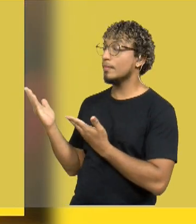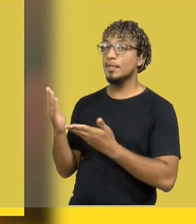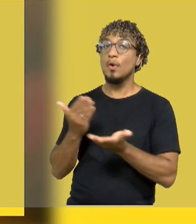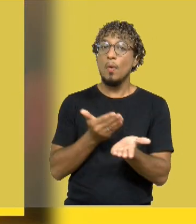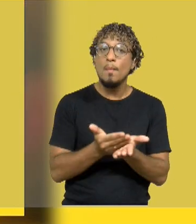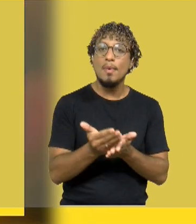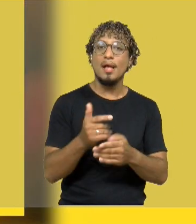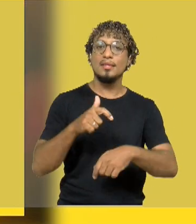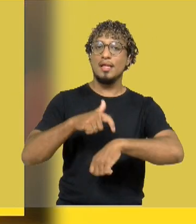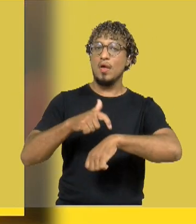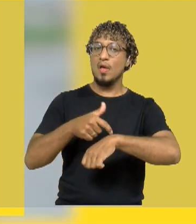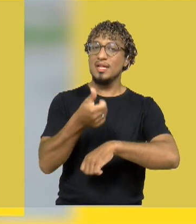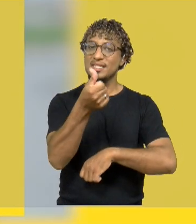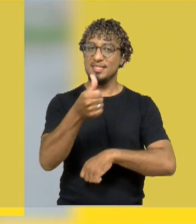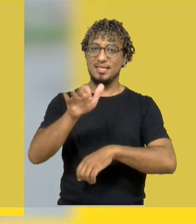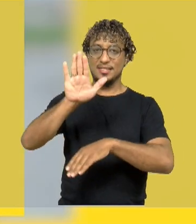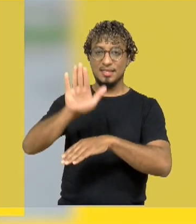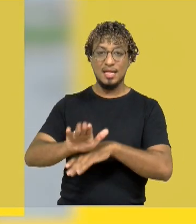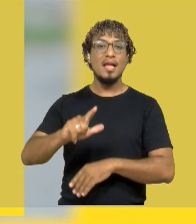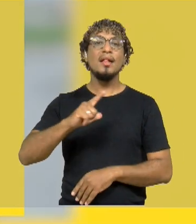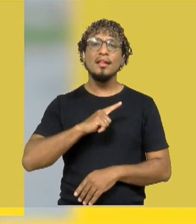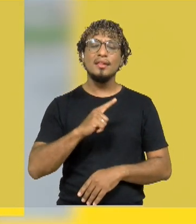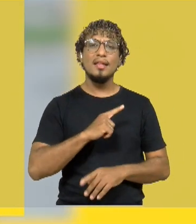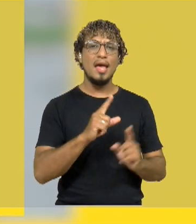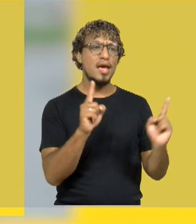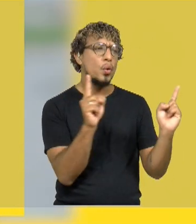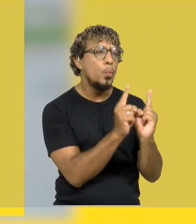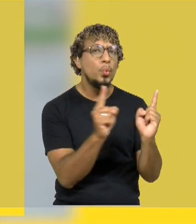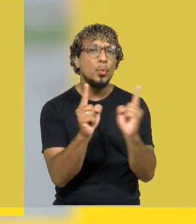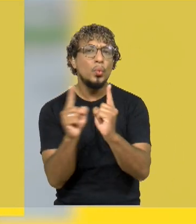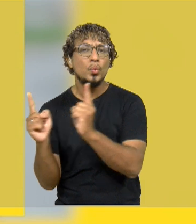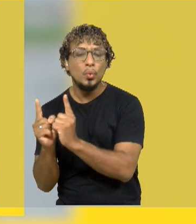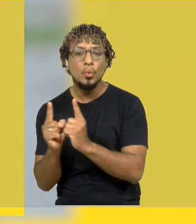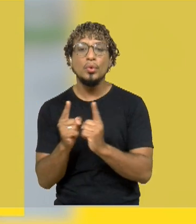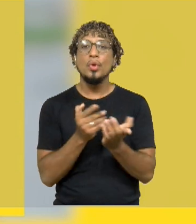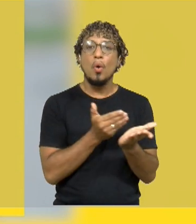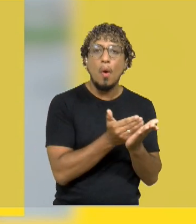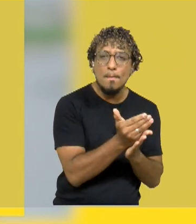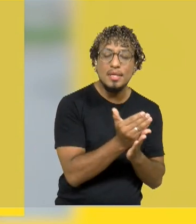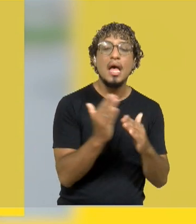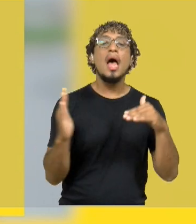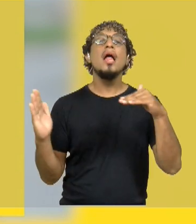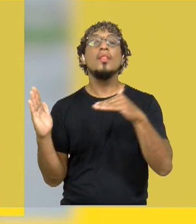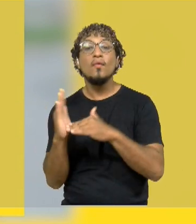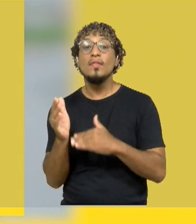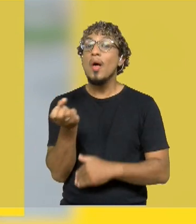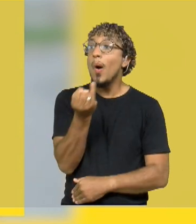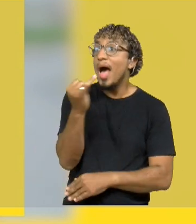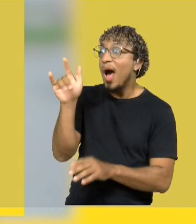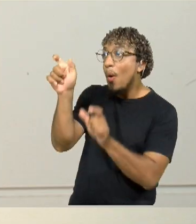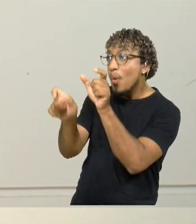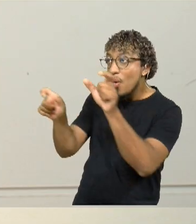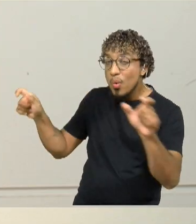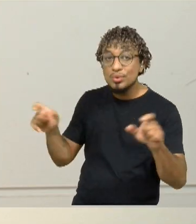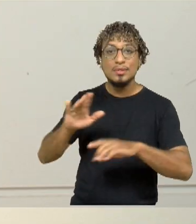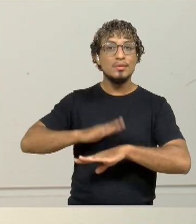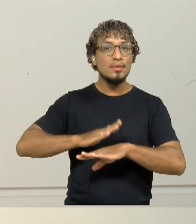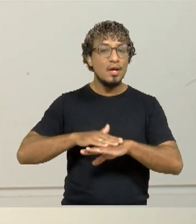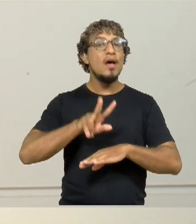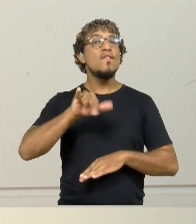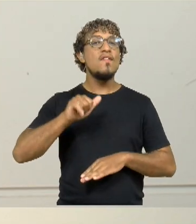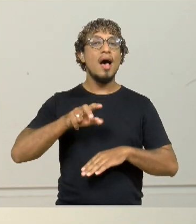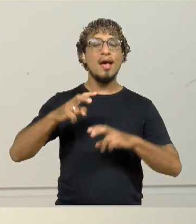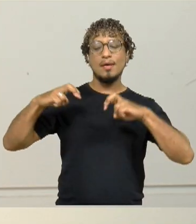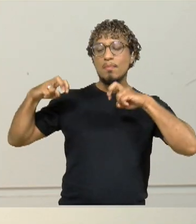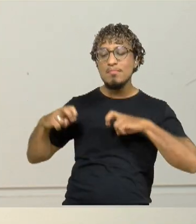18 horas. Então, é uma bateria de curtas, a partir das 18, e no final, alguns realizadores vão estar lá pra conversar com a gente, falar sobre esses